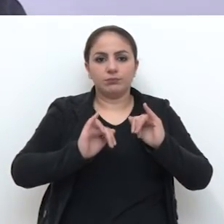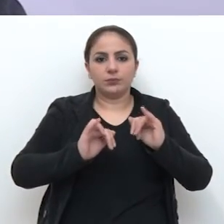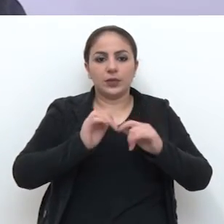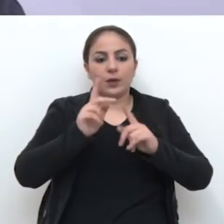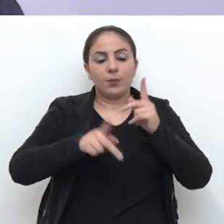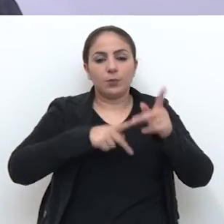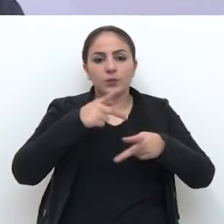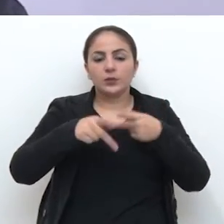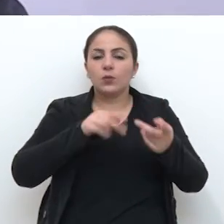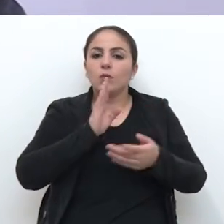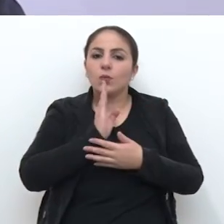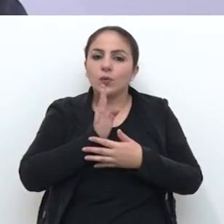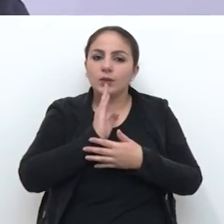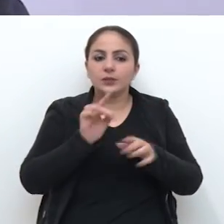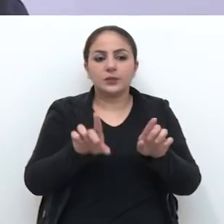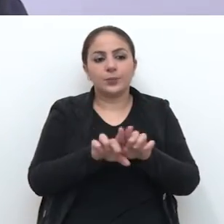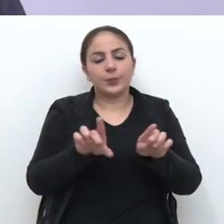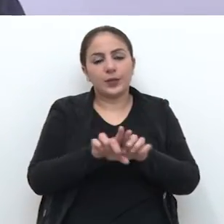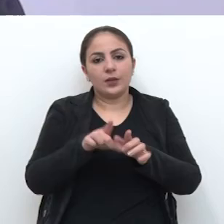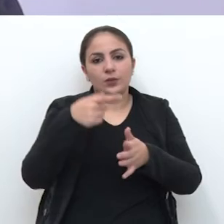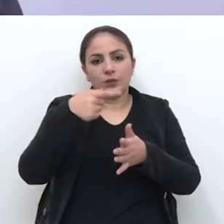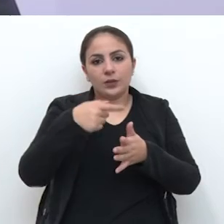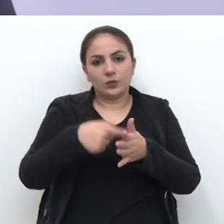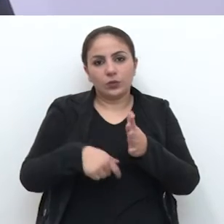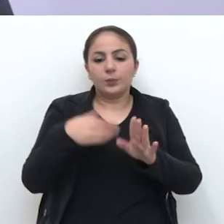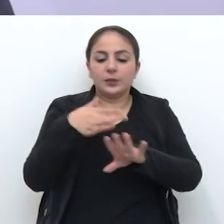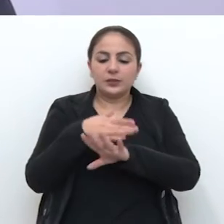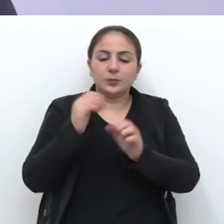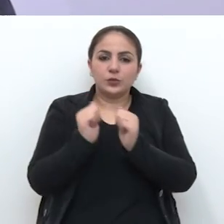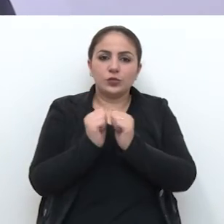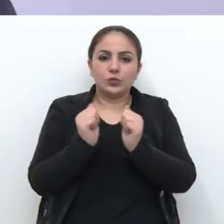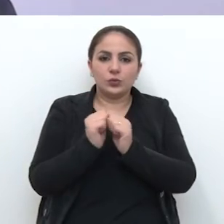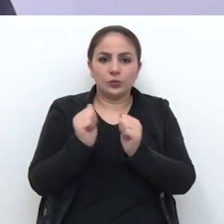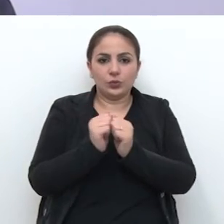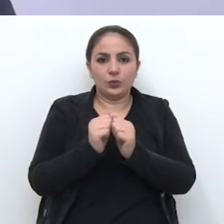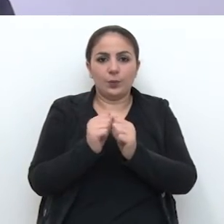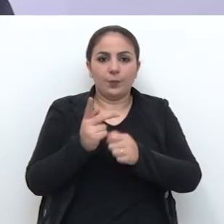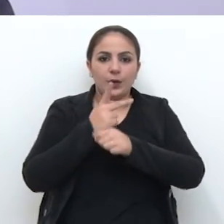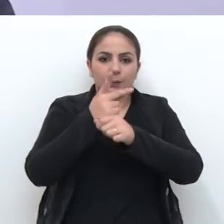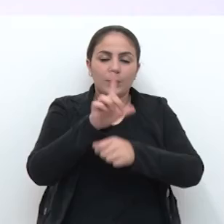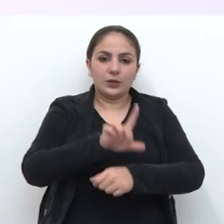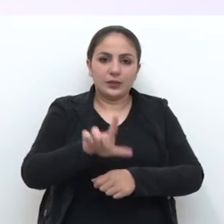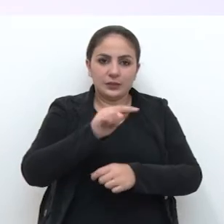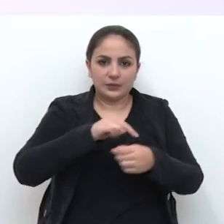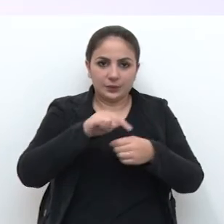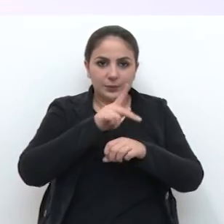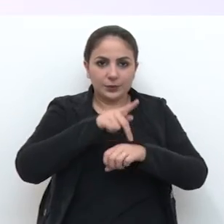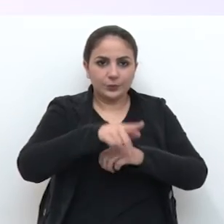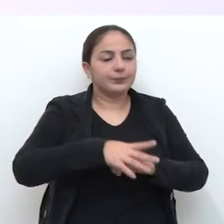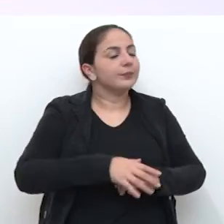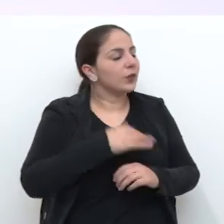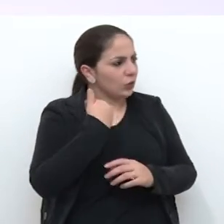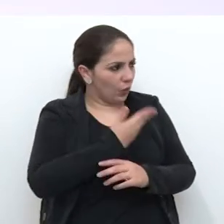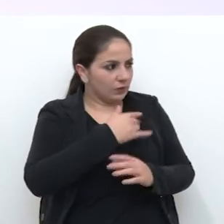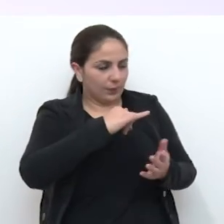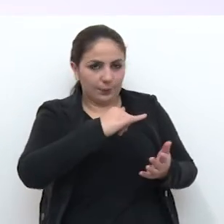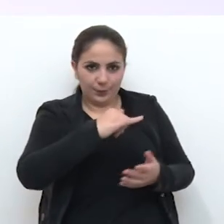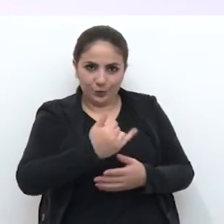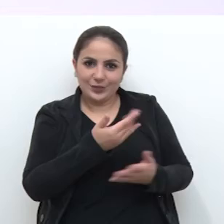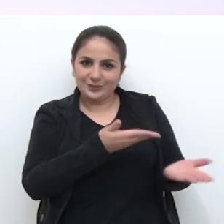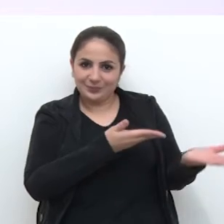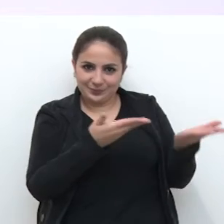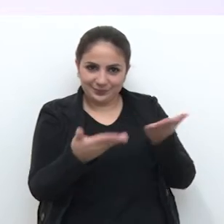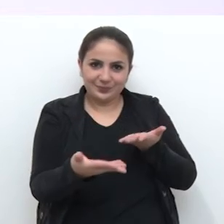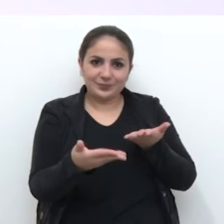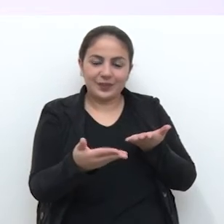que a população conheça e os escritores participem conosco do Prêmio Literário Cidade de Passo Fundo. E a gente vai aproveitar, então, a vinda do